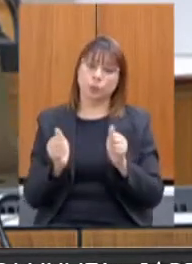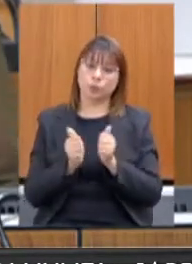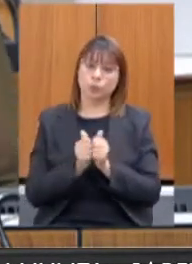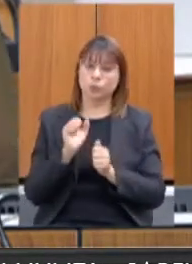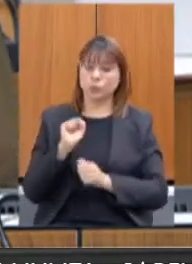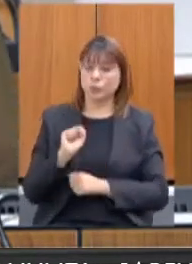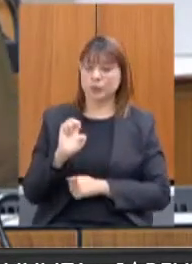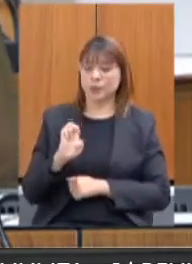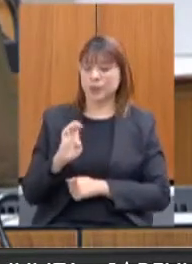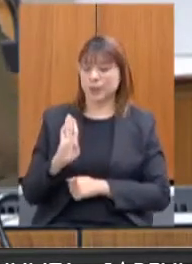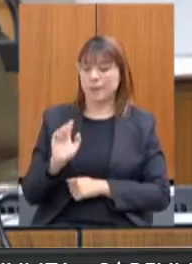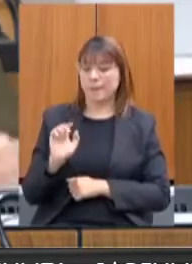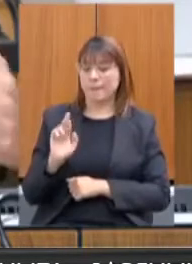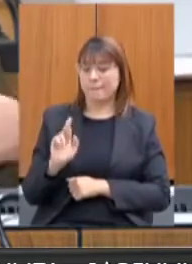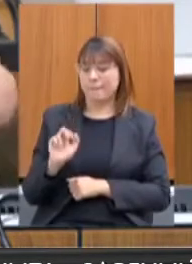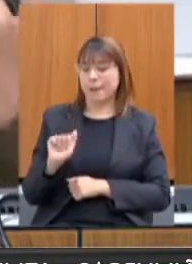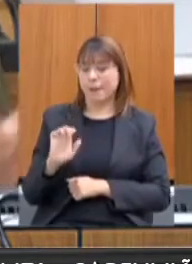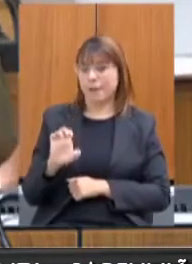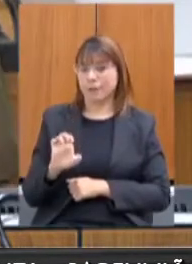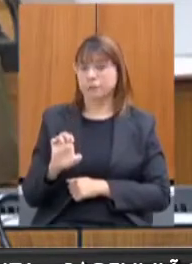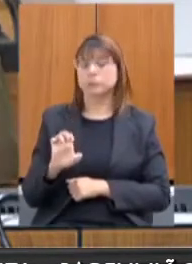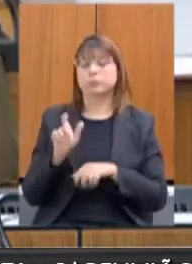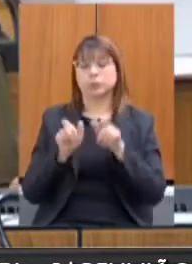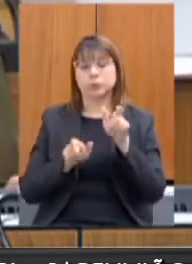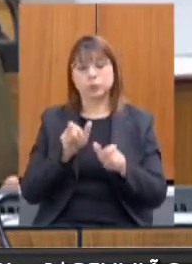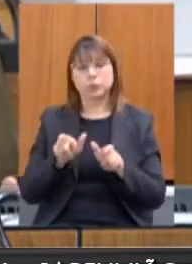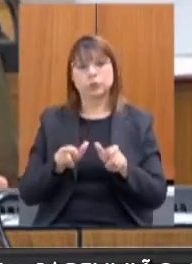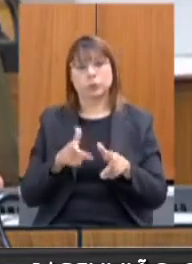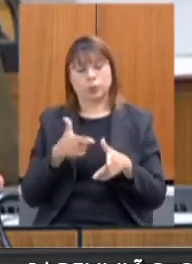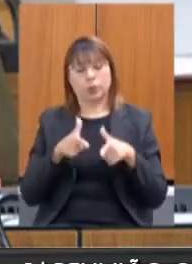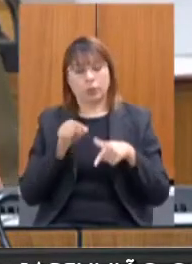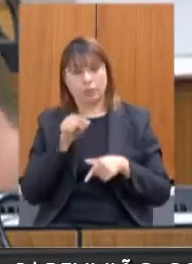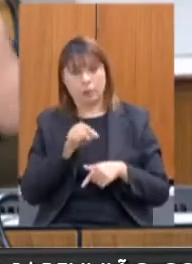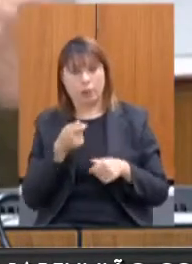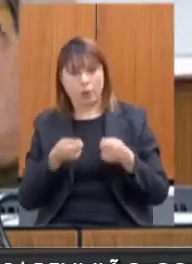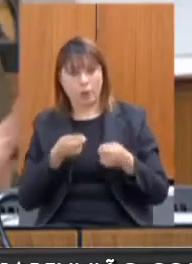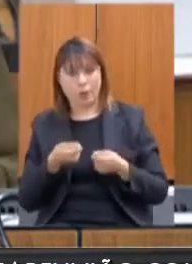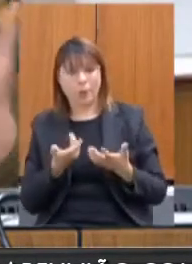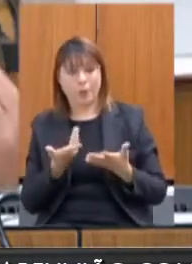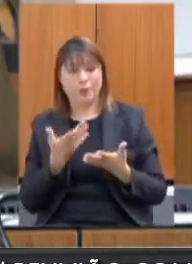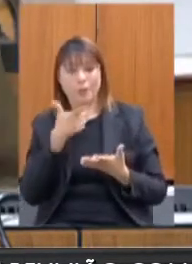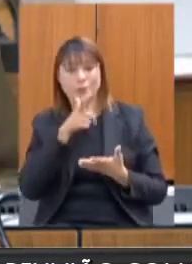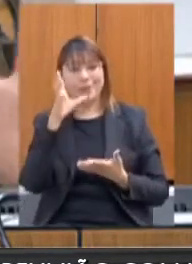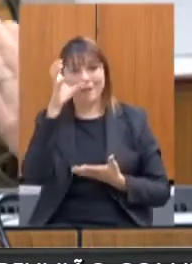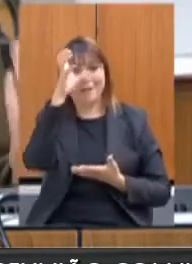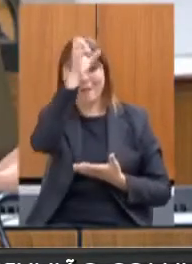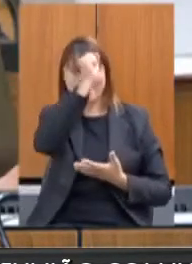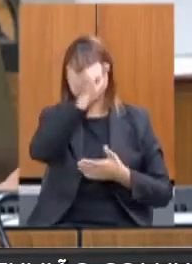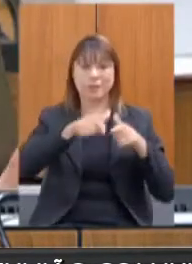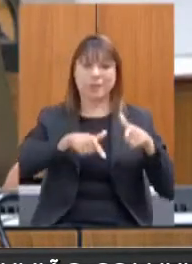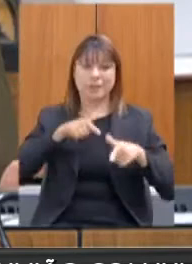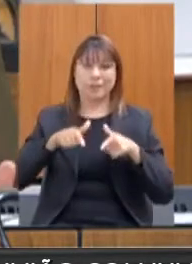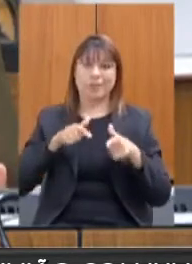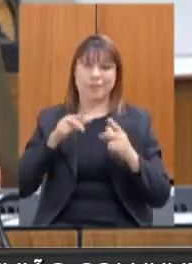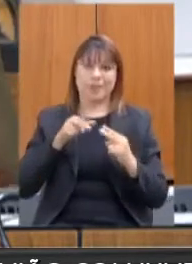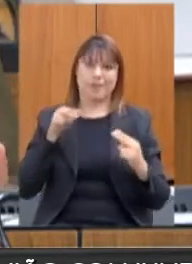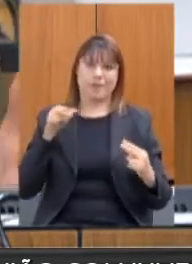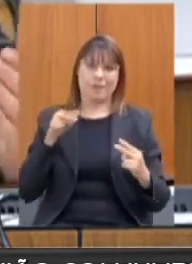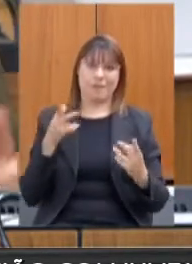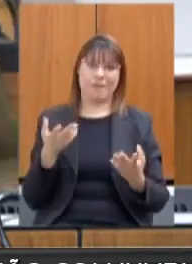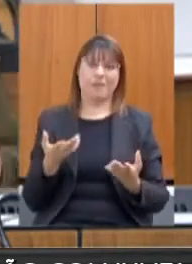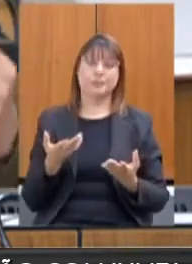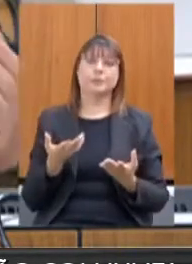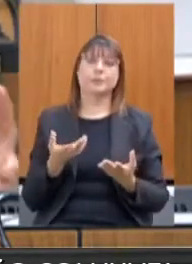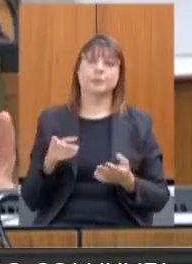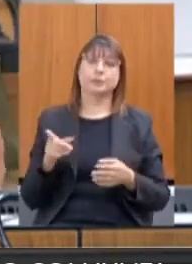que todas as pessoas que trabalham com a economia solidária pudessem aprender a trabalhar com essa ferramenta. Então, nós